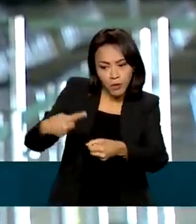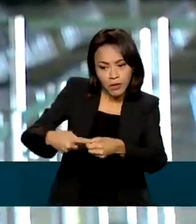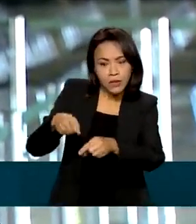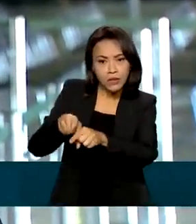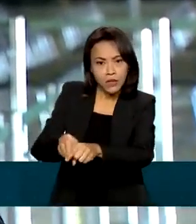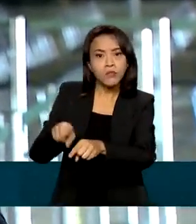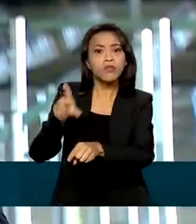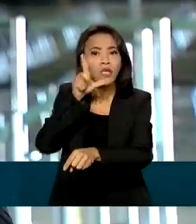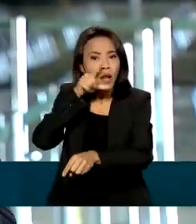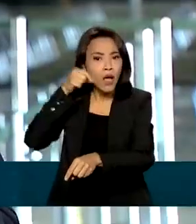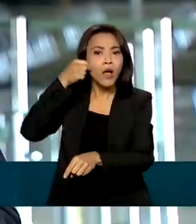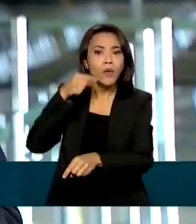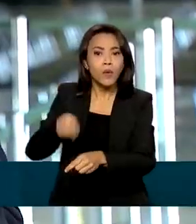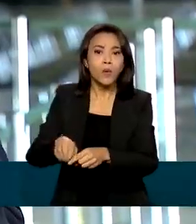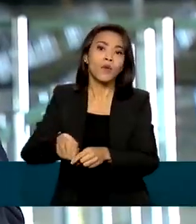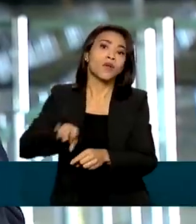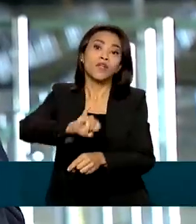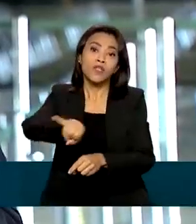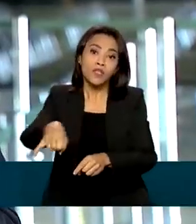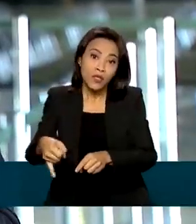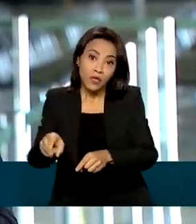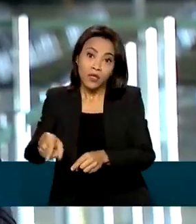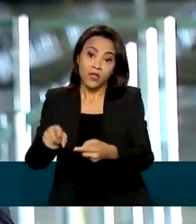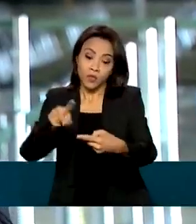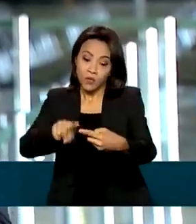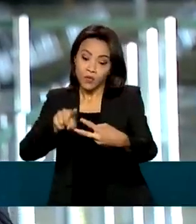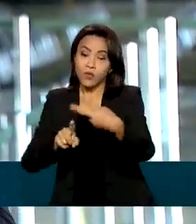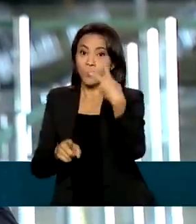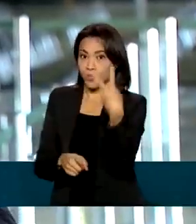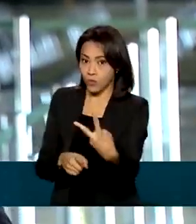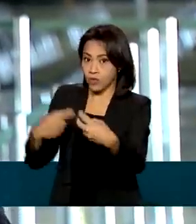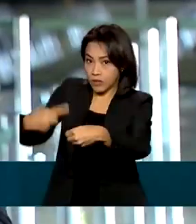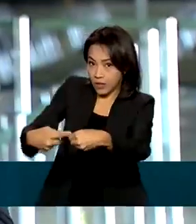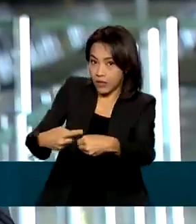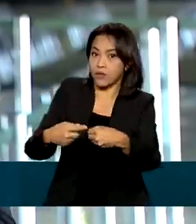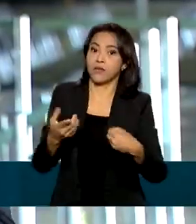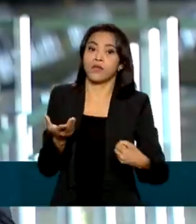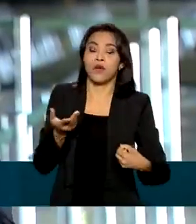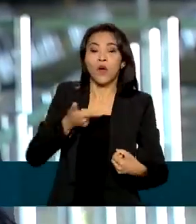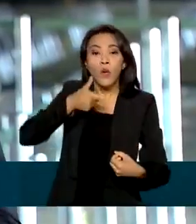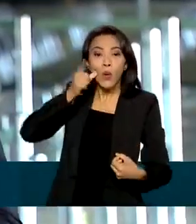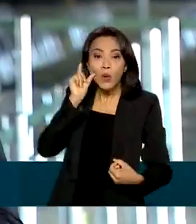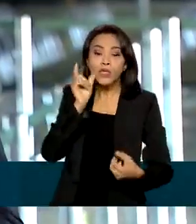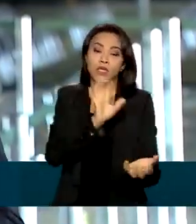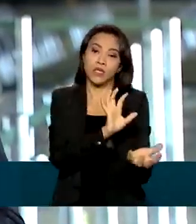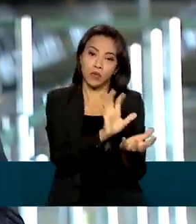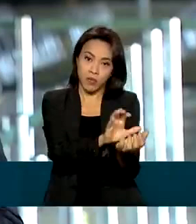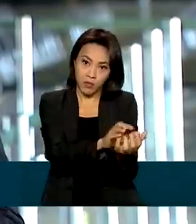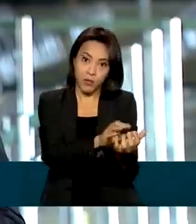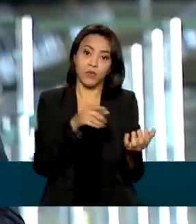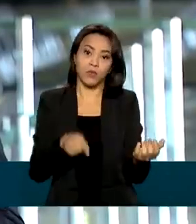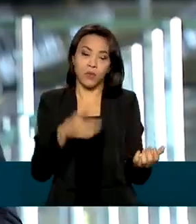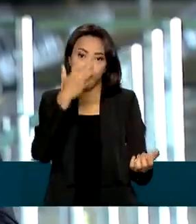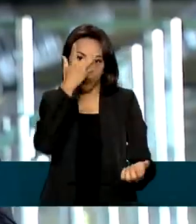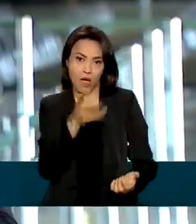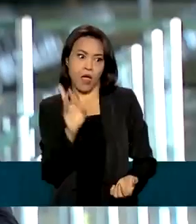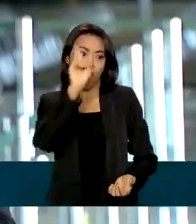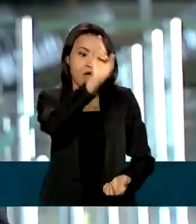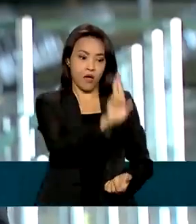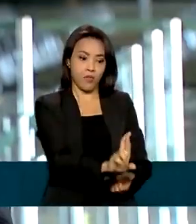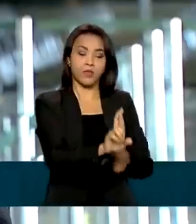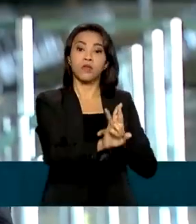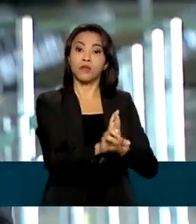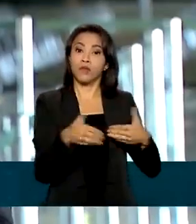também de Alagoas, Jequiá da Praia e Coqueiro Seco. Ontem, em Pernambuco, representantes do Ministério do Desenvolvimento